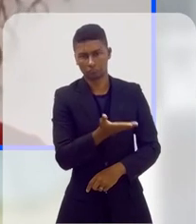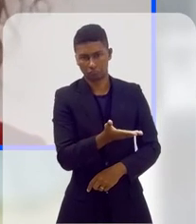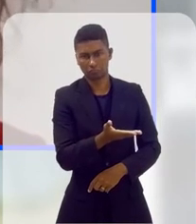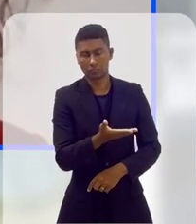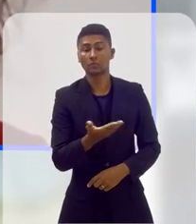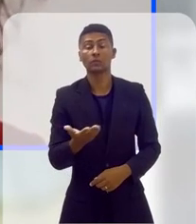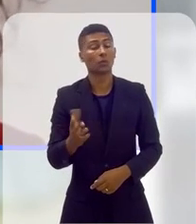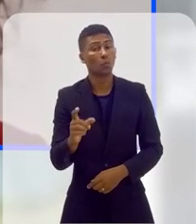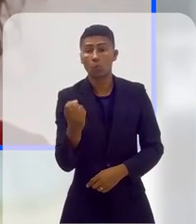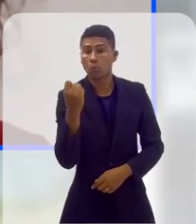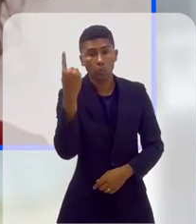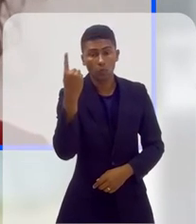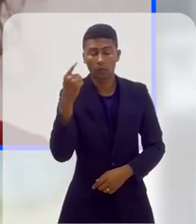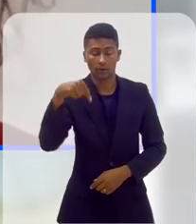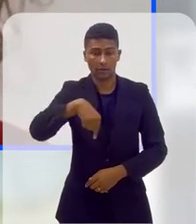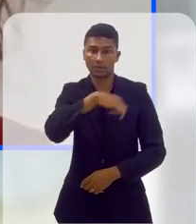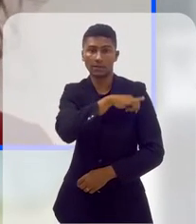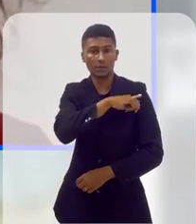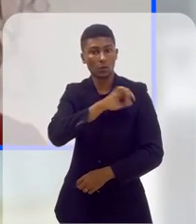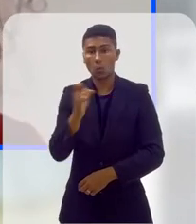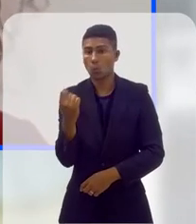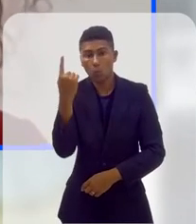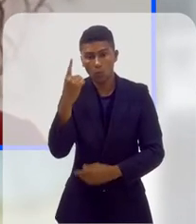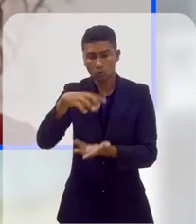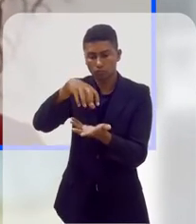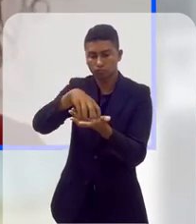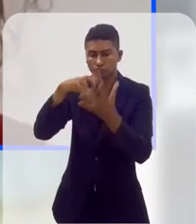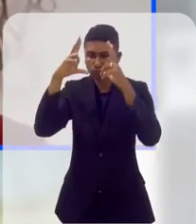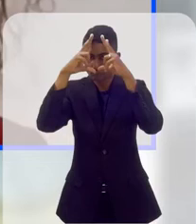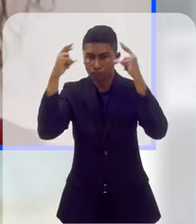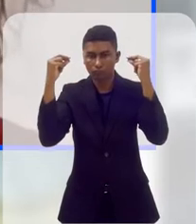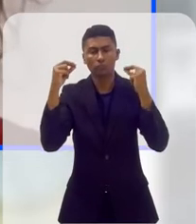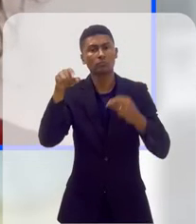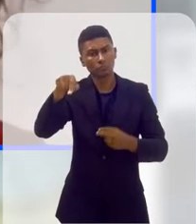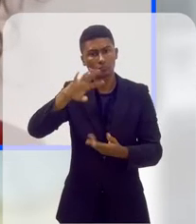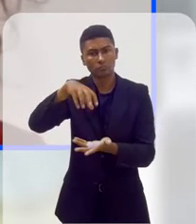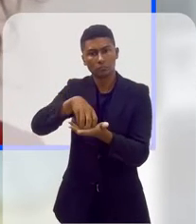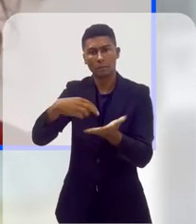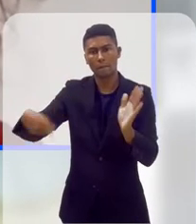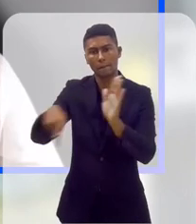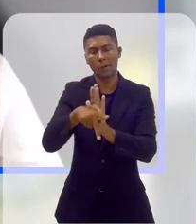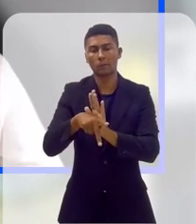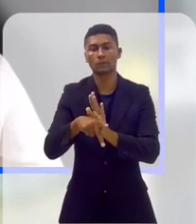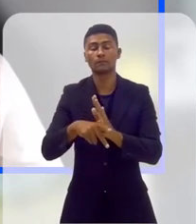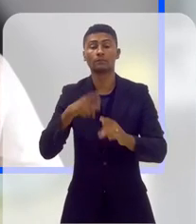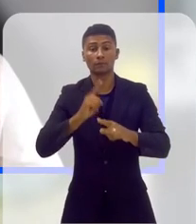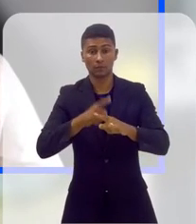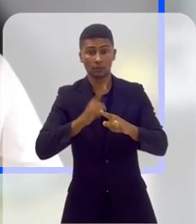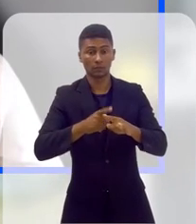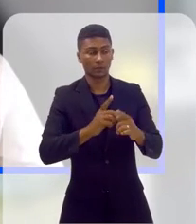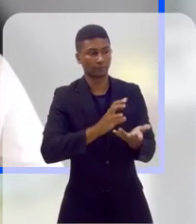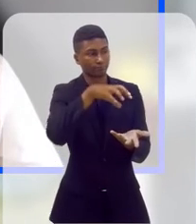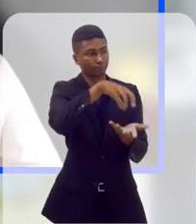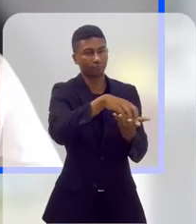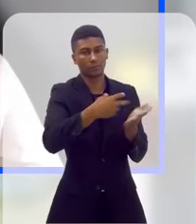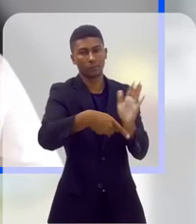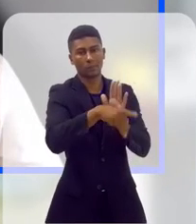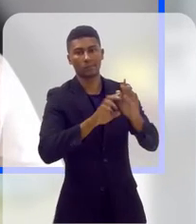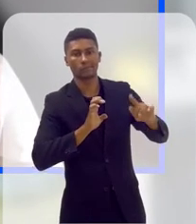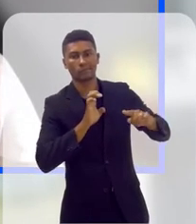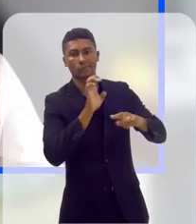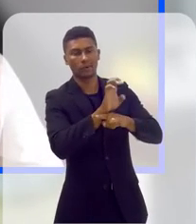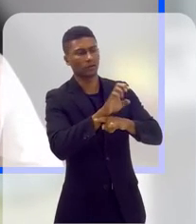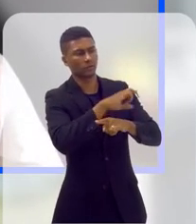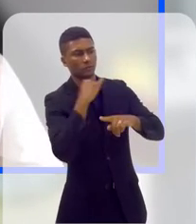para a população travesti e transexual. O único ambulatório, inclusive, que está em funcionamento em todo o estado do Rio de Janeiro, haja